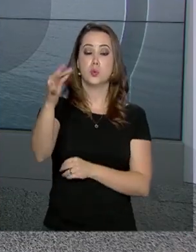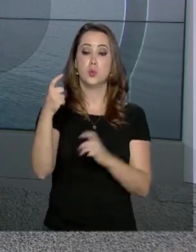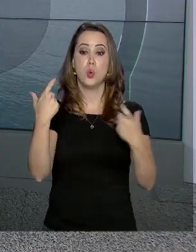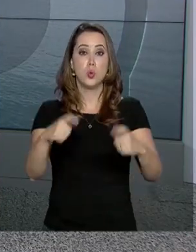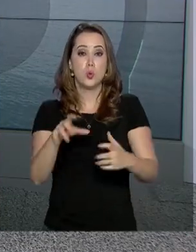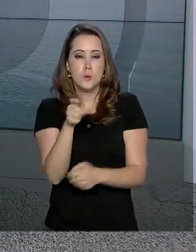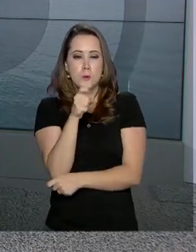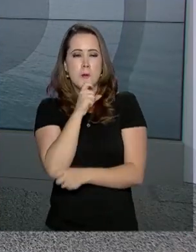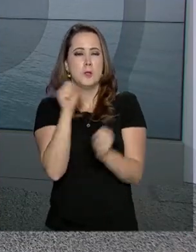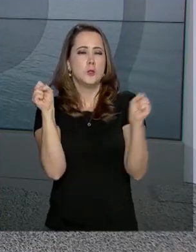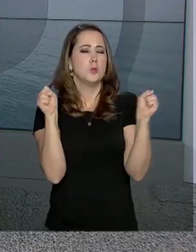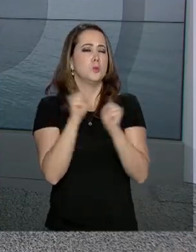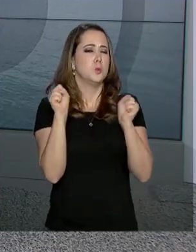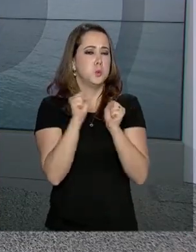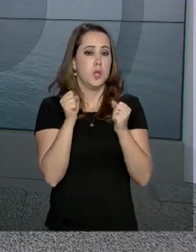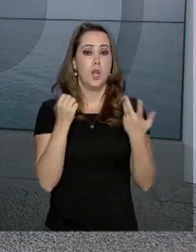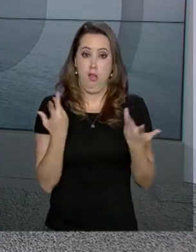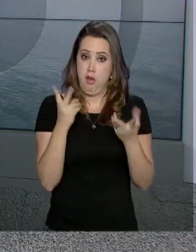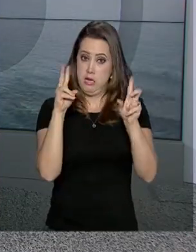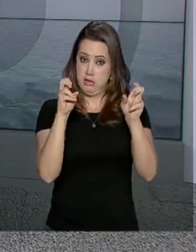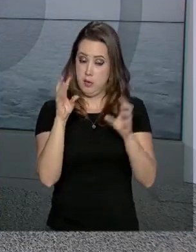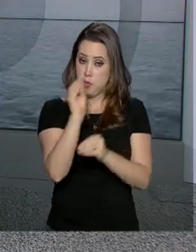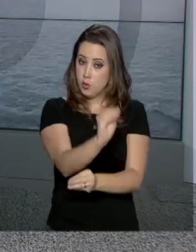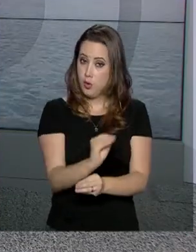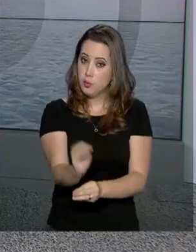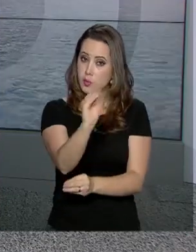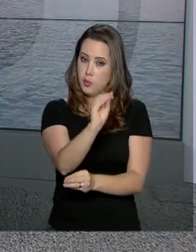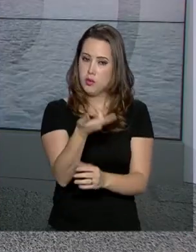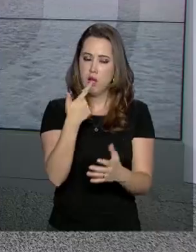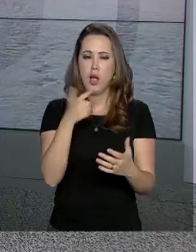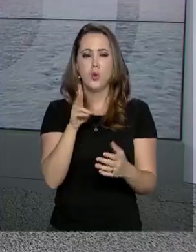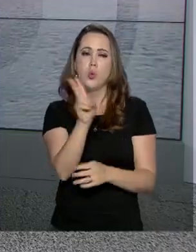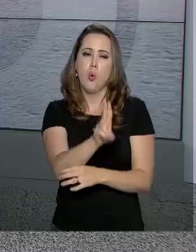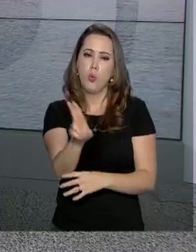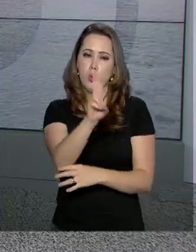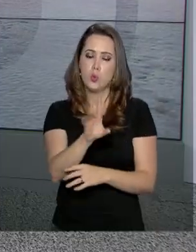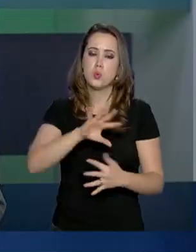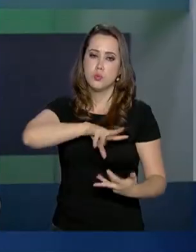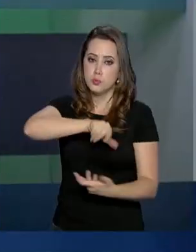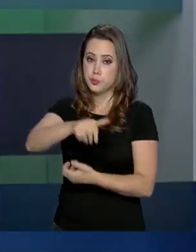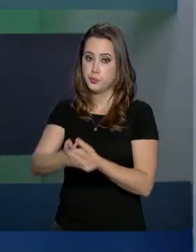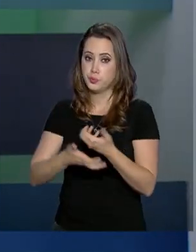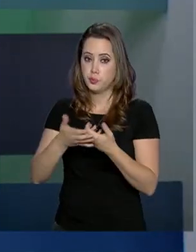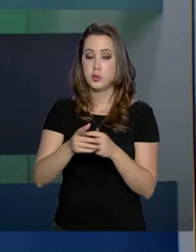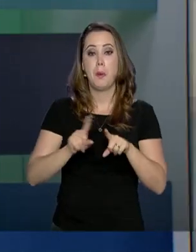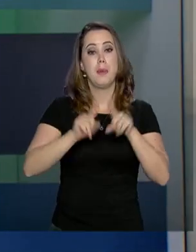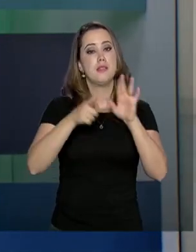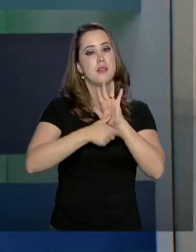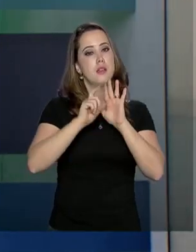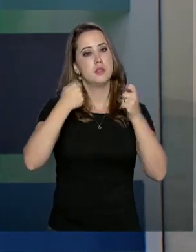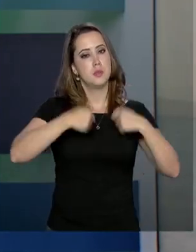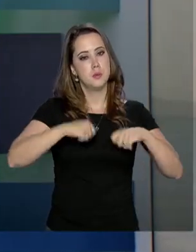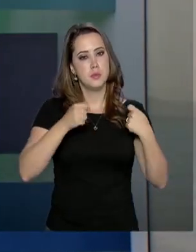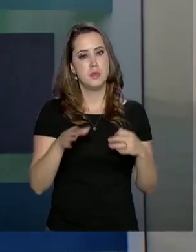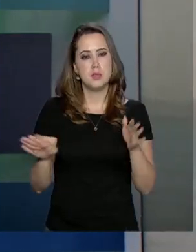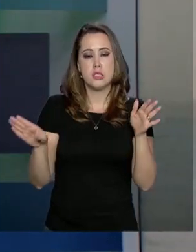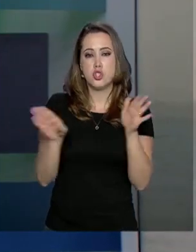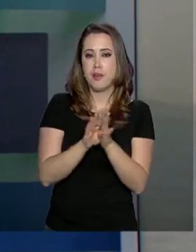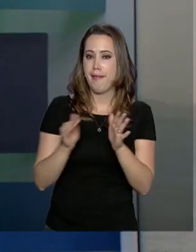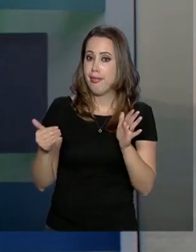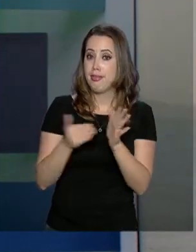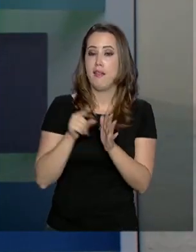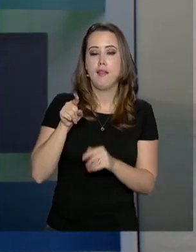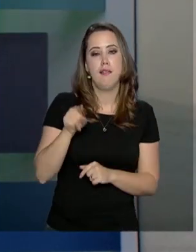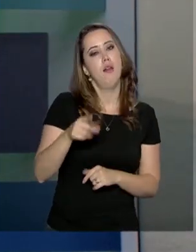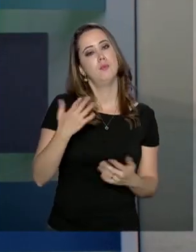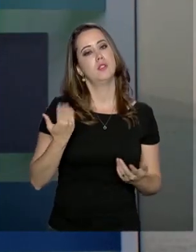continente gelado, em temas como preservação e exploração da Antártica. Mas antes, é preciso chegar até